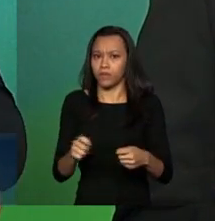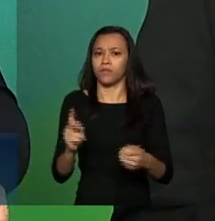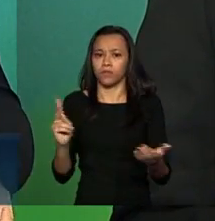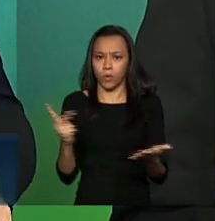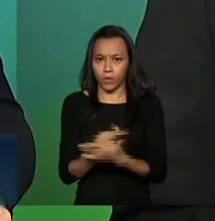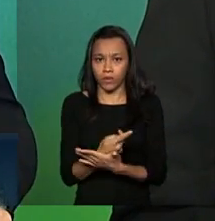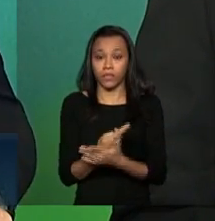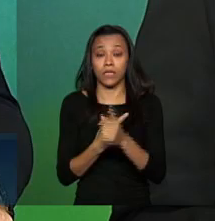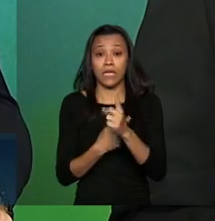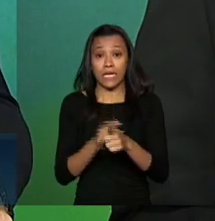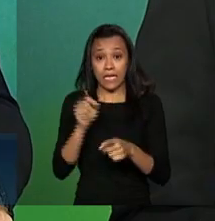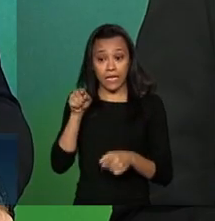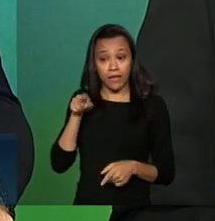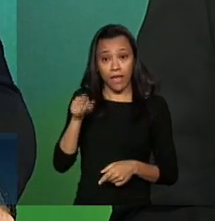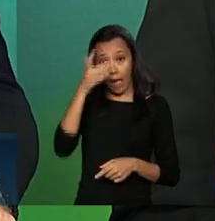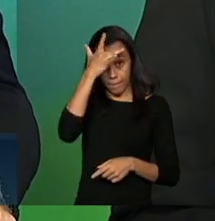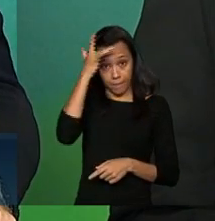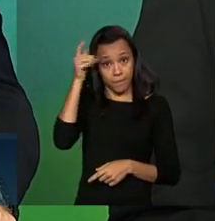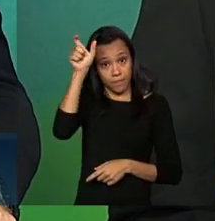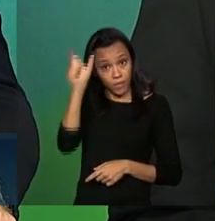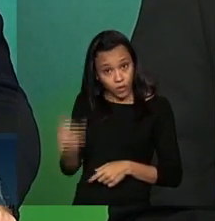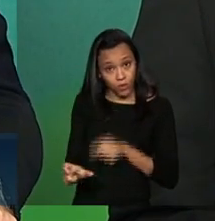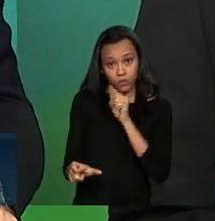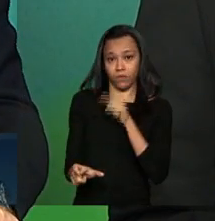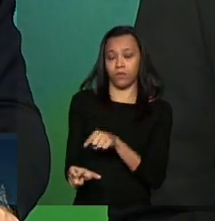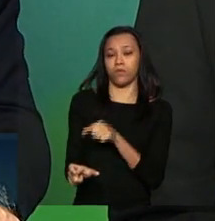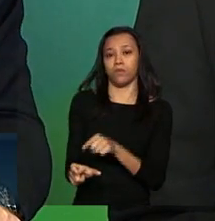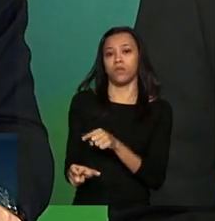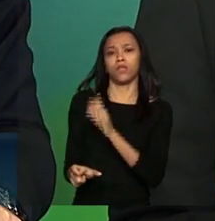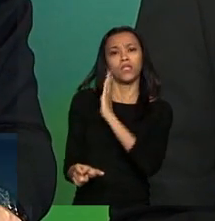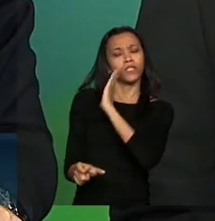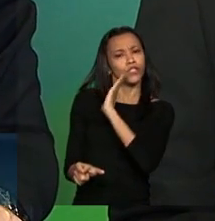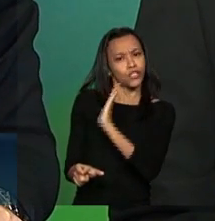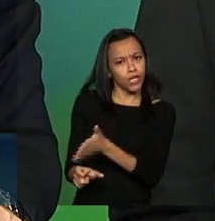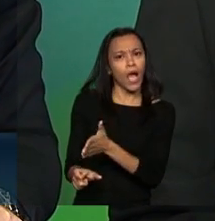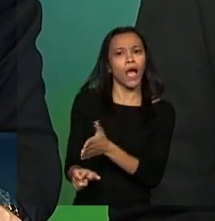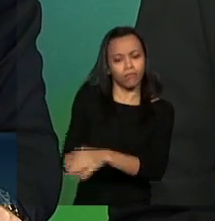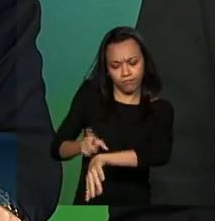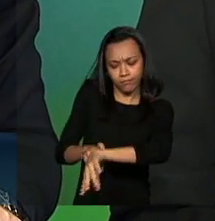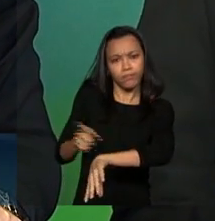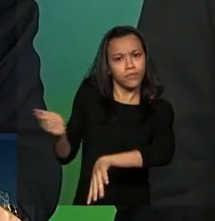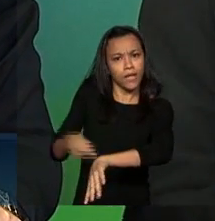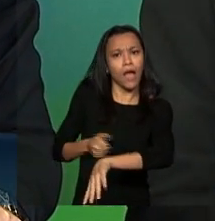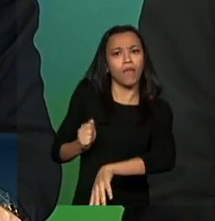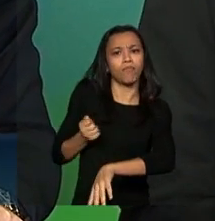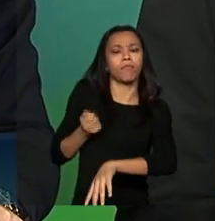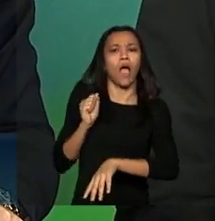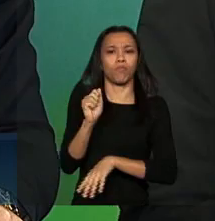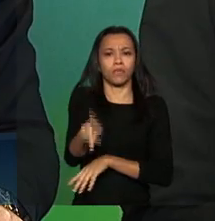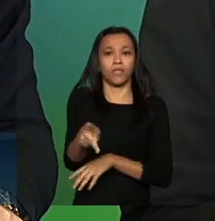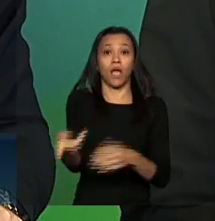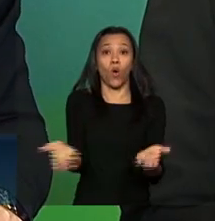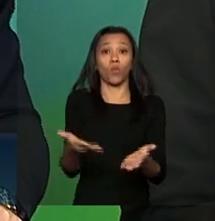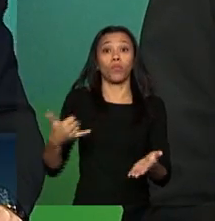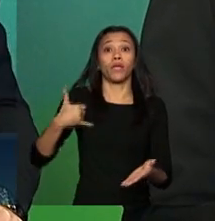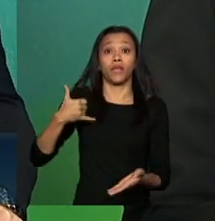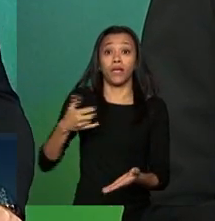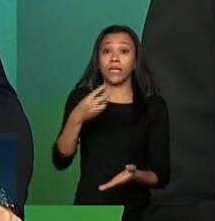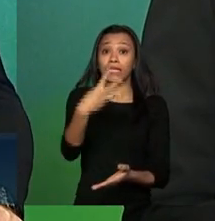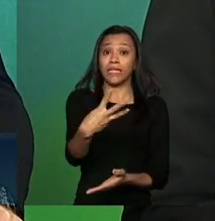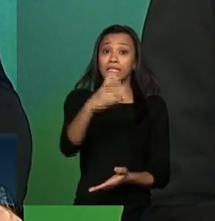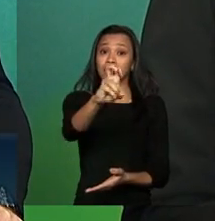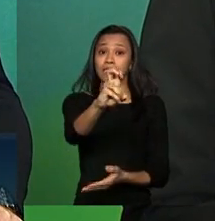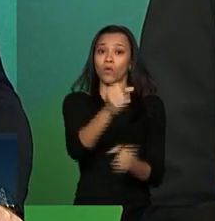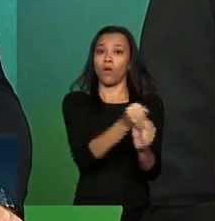de que este cidadão, que já tem condições de se aposentar hoje, porque ele tem mais de 35 anos de